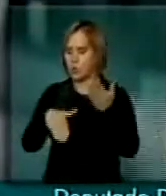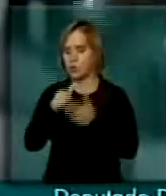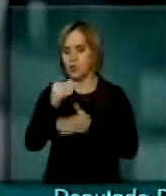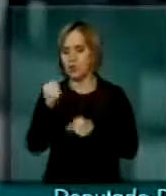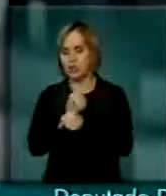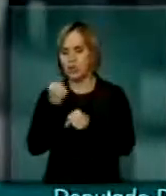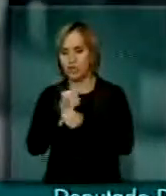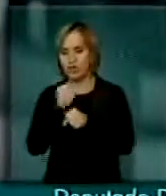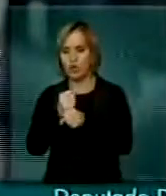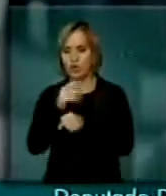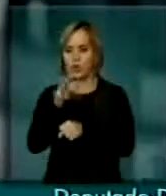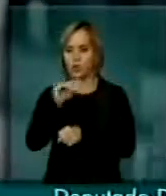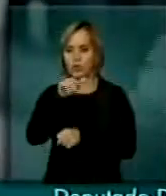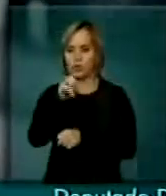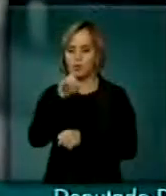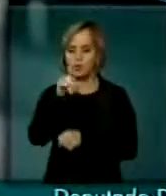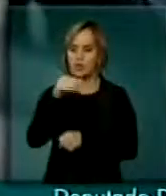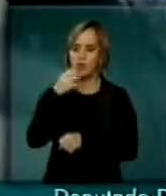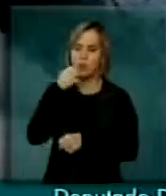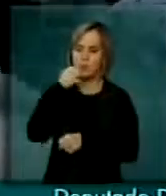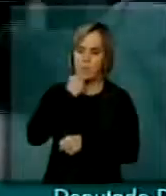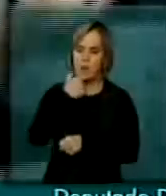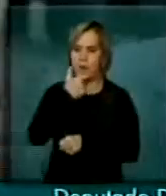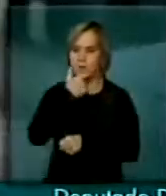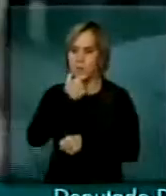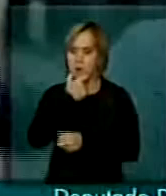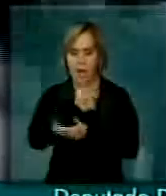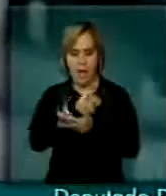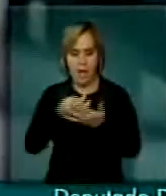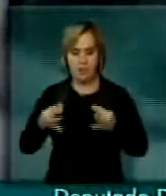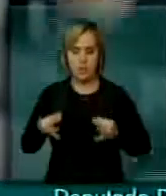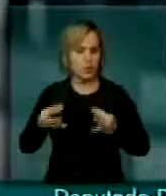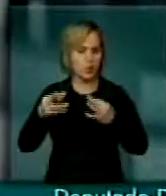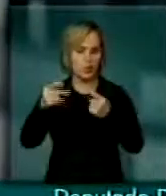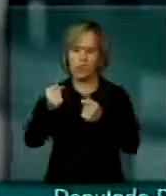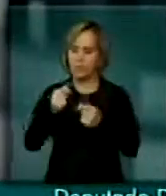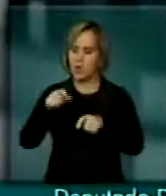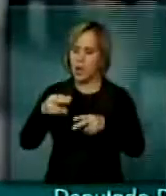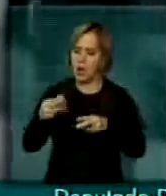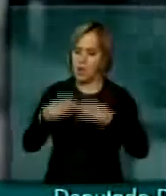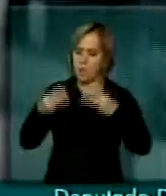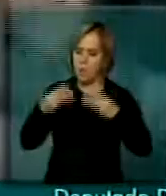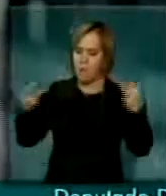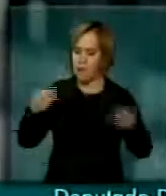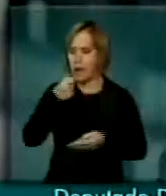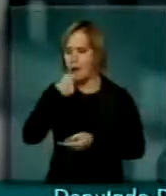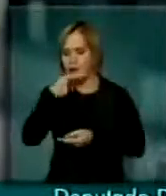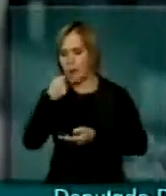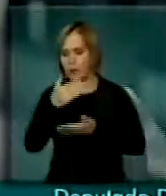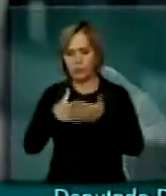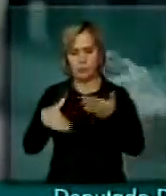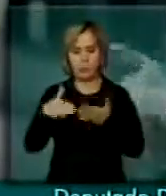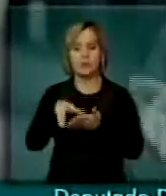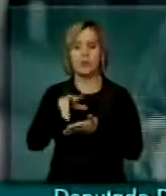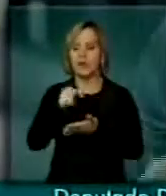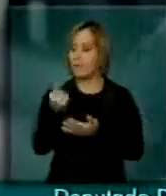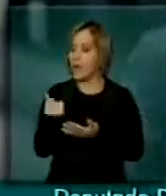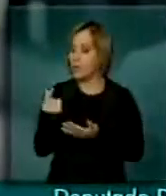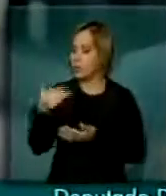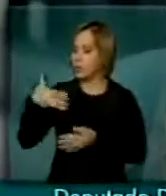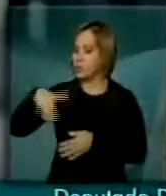do pão, do pão, da bolacha, da massa, do macarrão, do remédio, porque